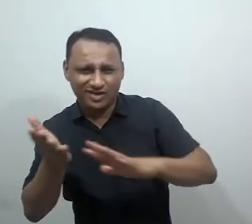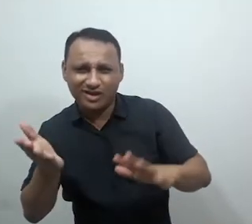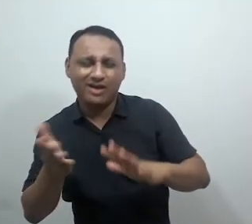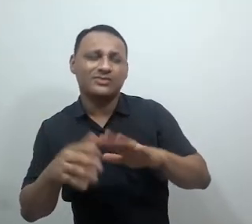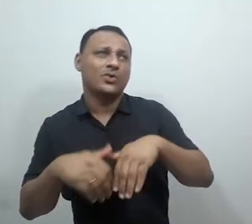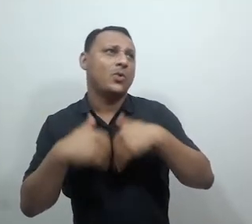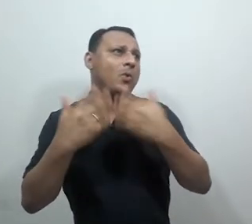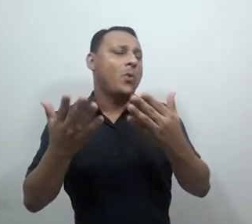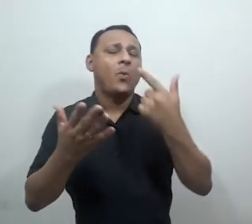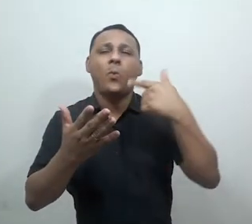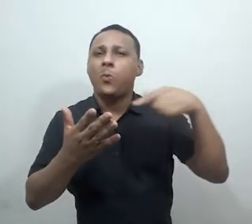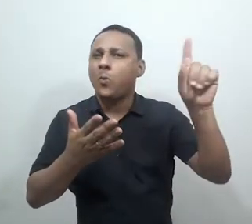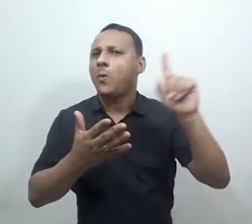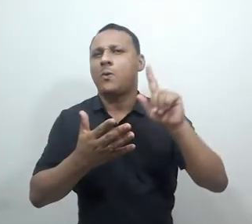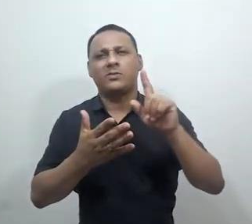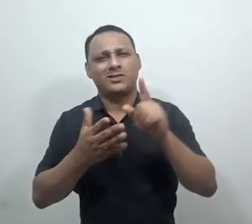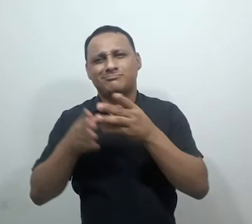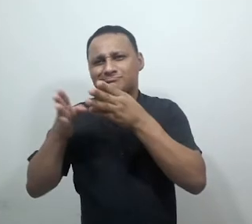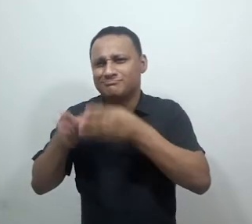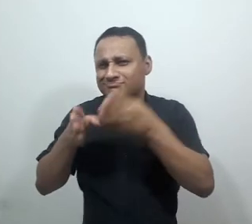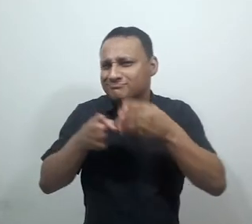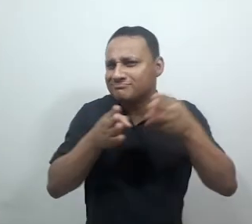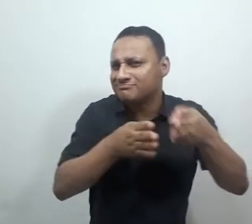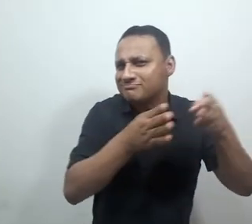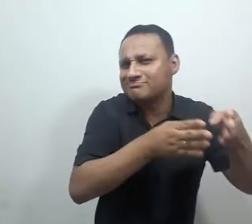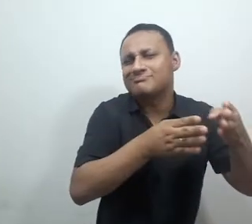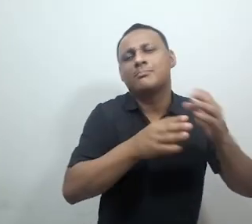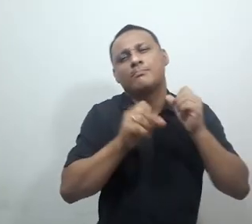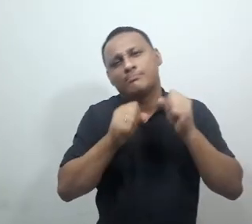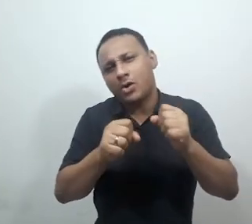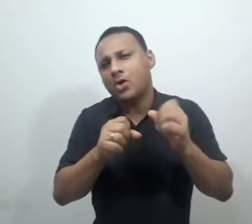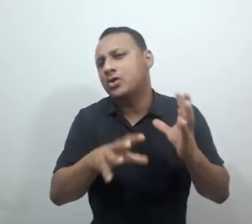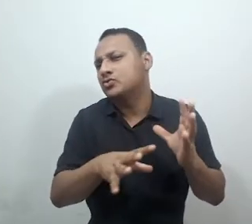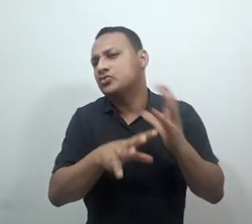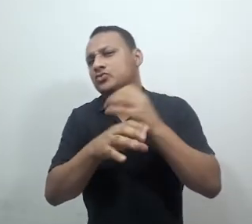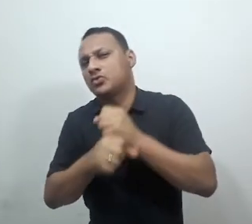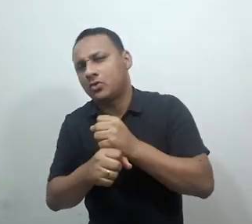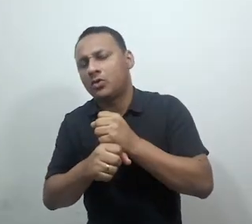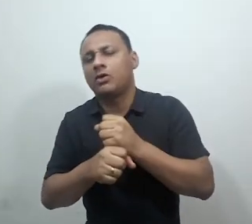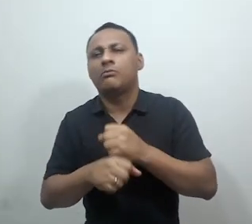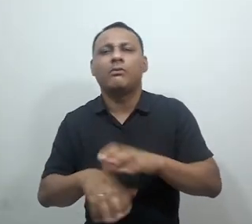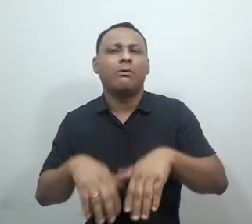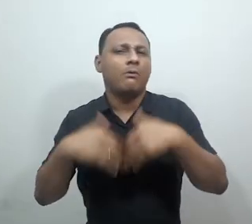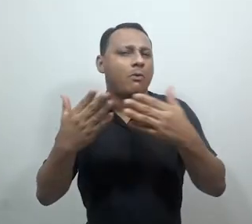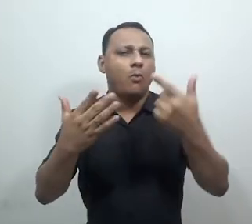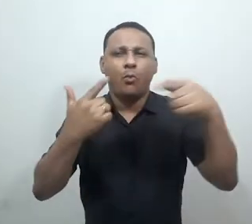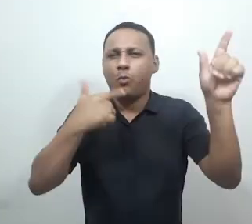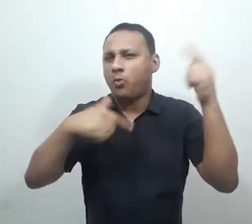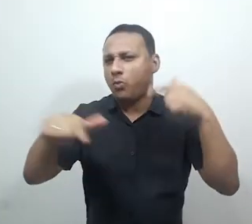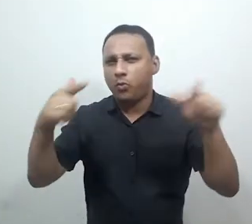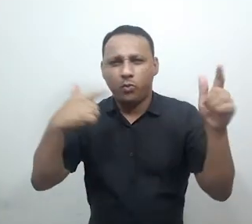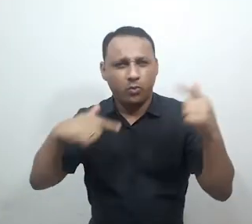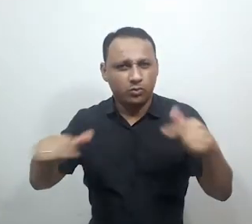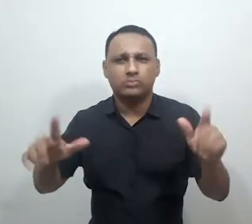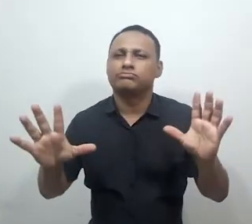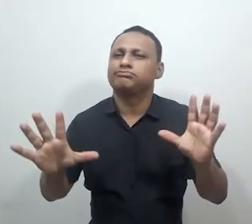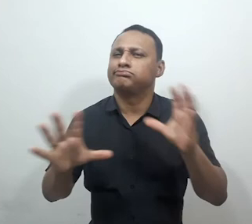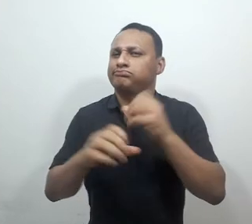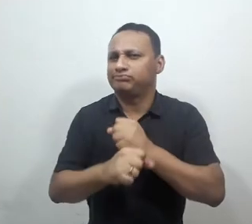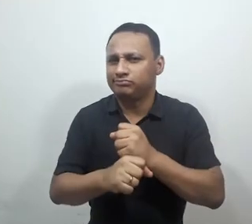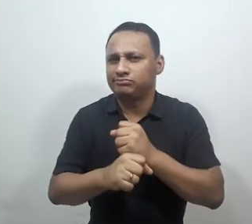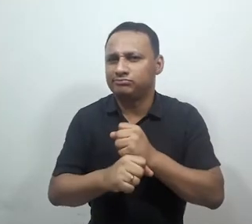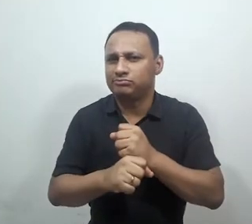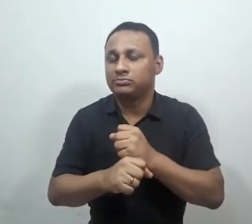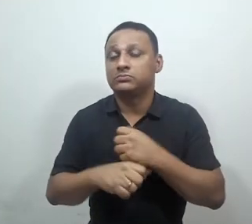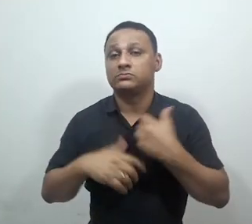categorias englobando fases que poderiam gerar notas que seriam usadas neste cálculo. Reparem,